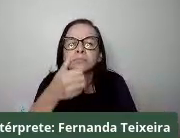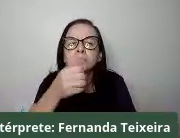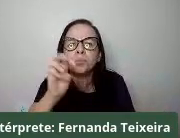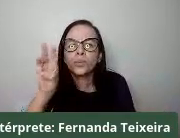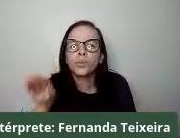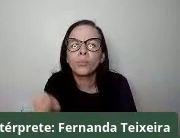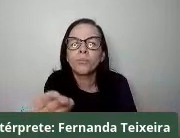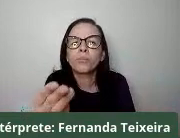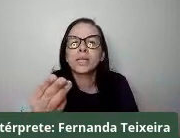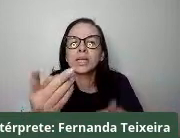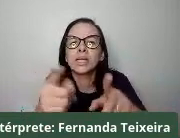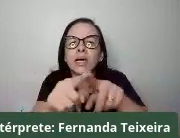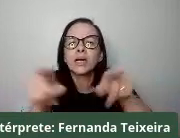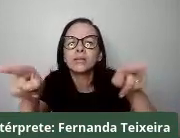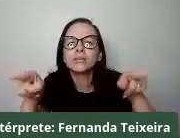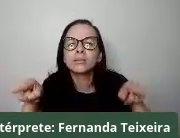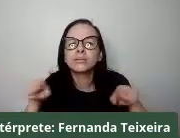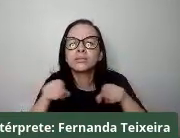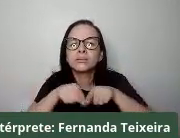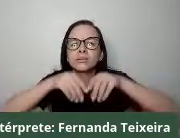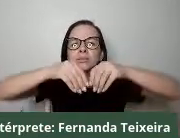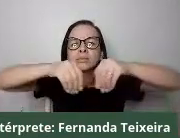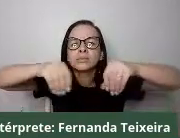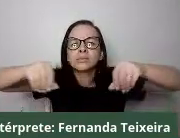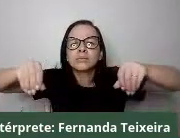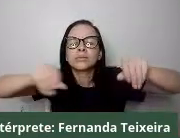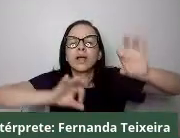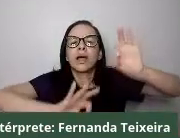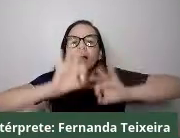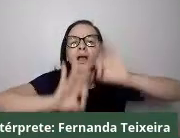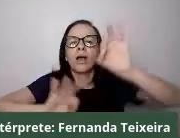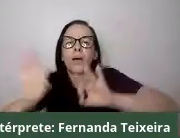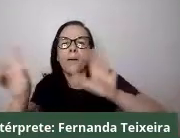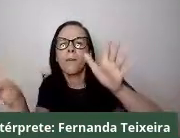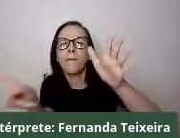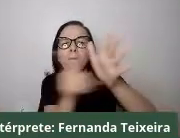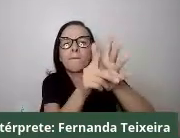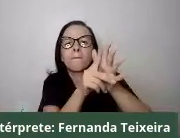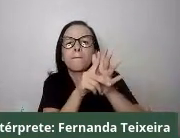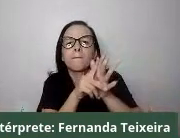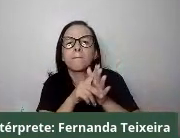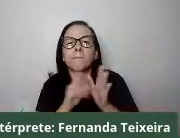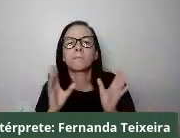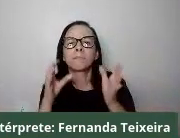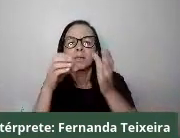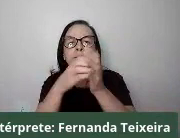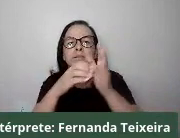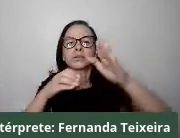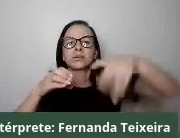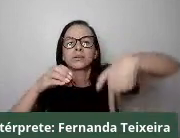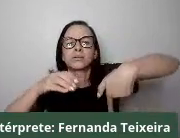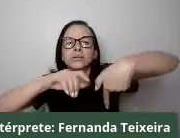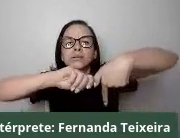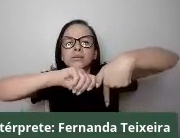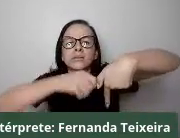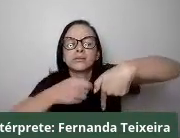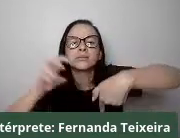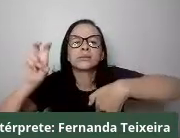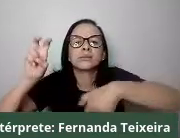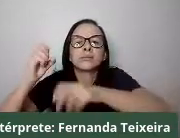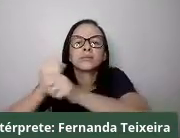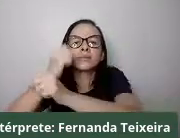hectares regularizados para as comunidades quilombolas. Pra gente perceber aí, nos últimos cinco anos,